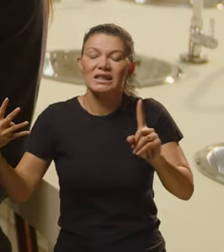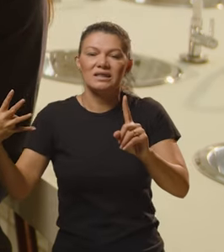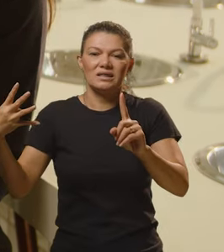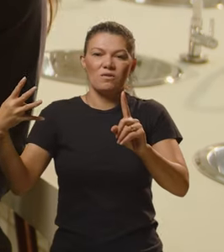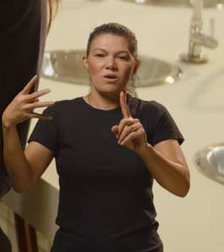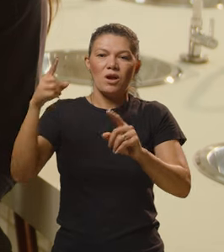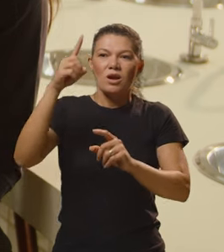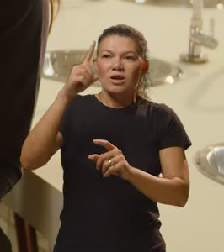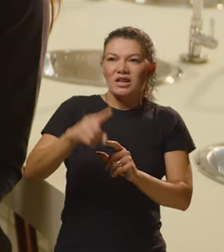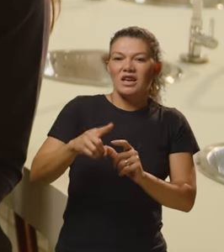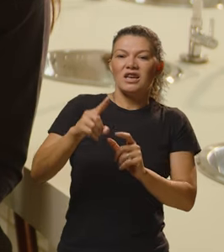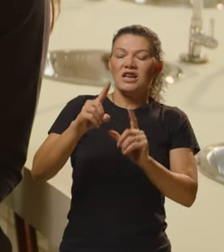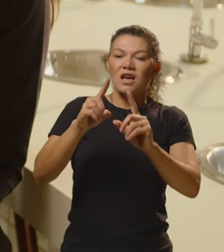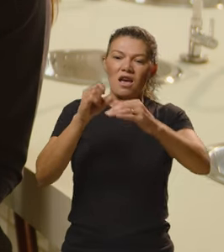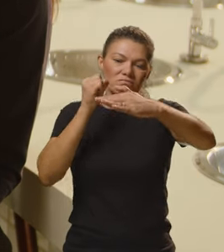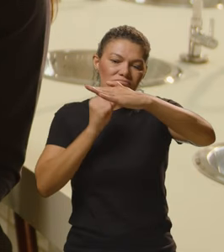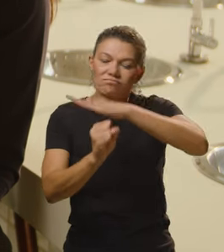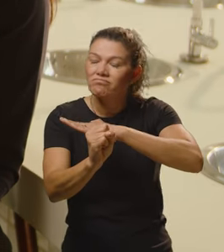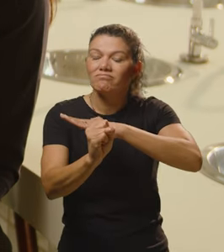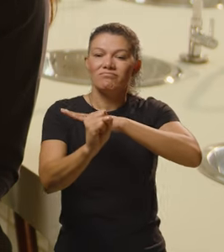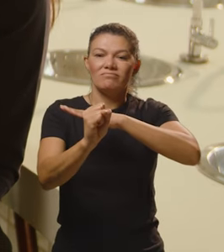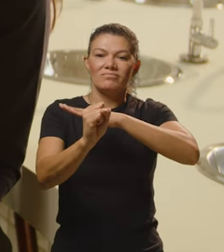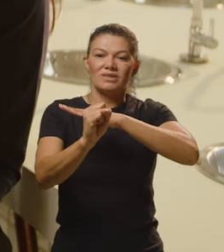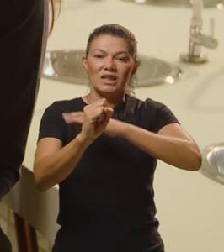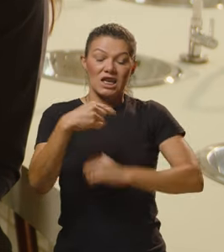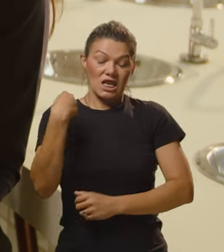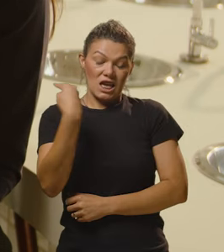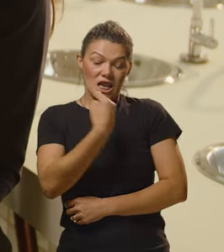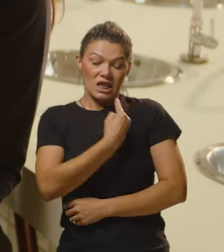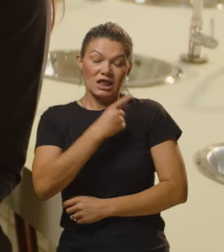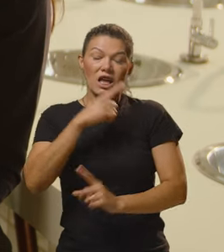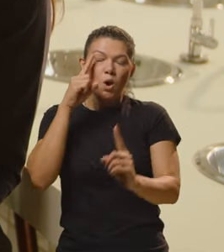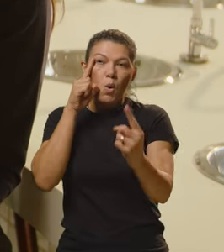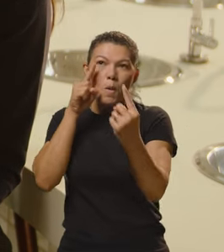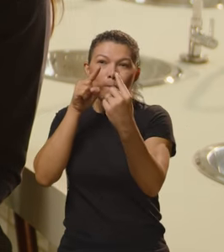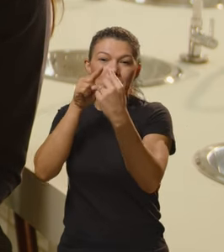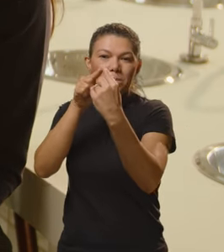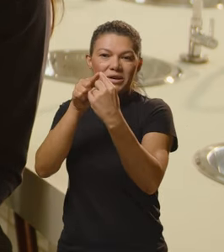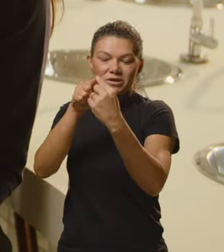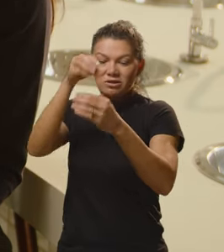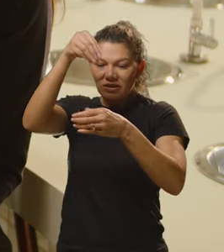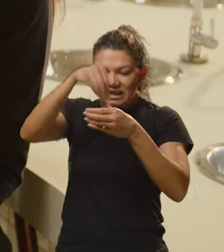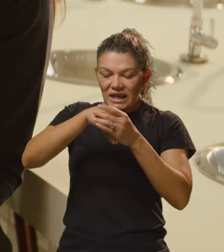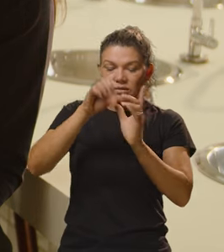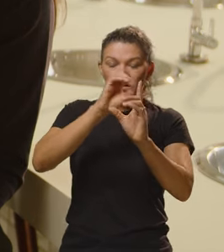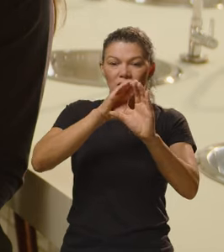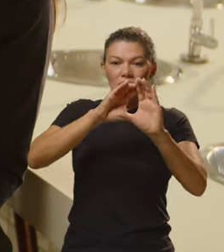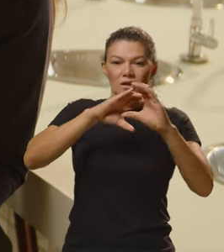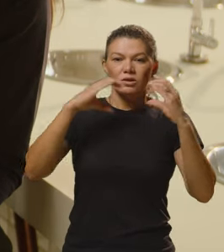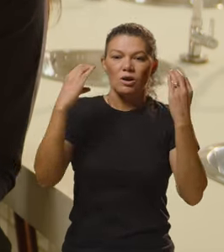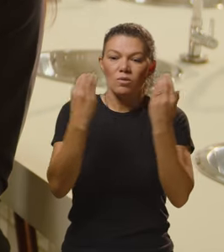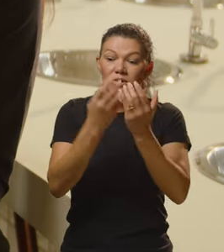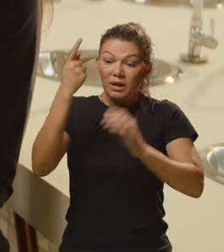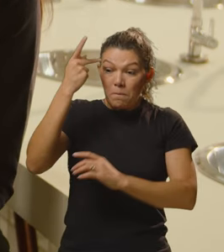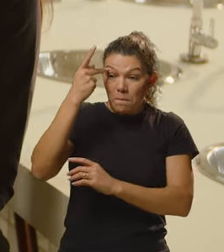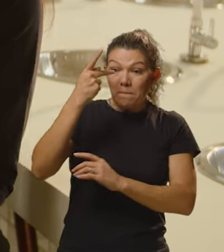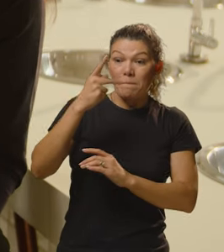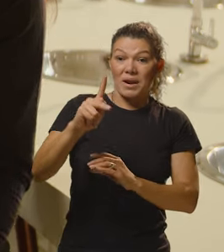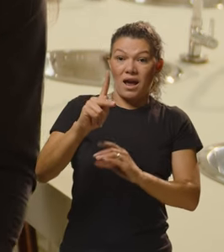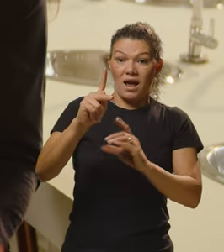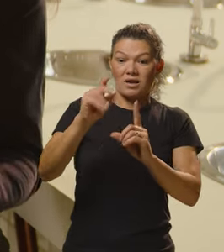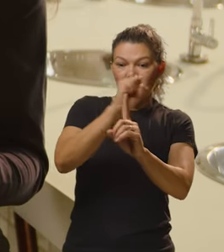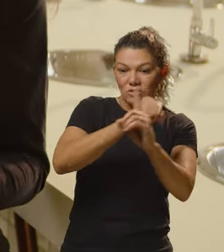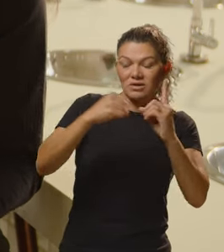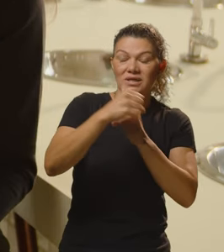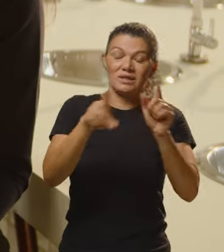extensão, que ele é ações afirmativas e que ele tem a missão de estar dentro da comunidade e para a comunidade,